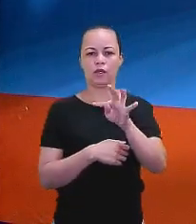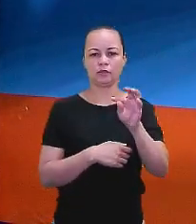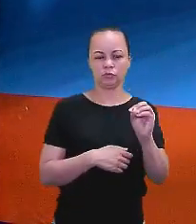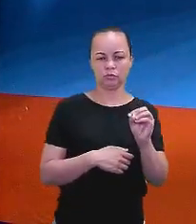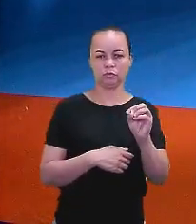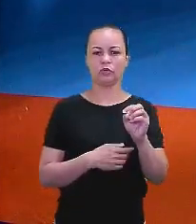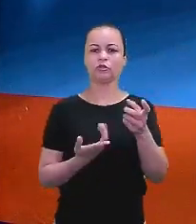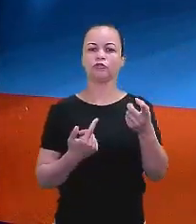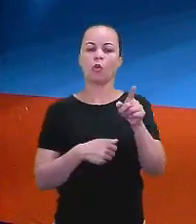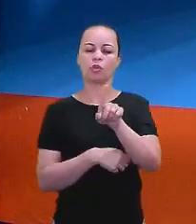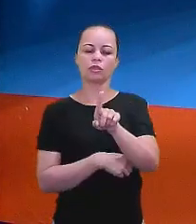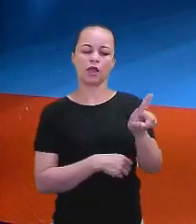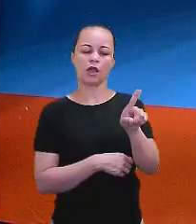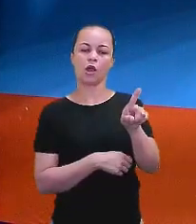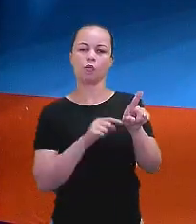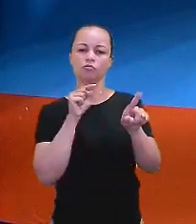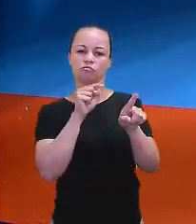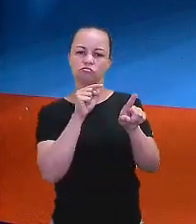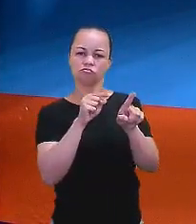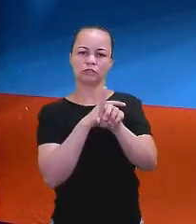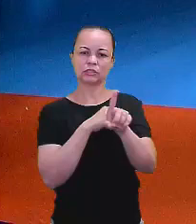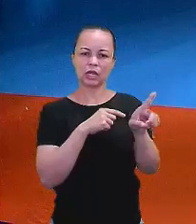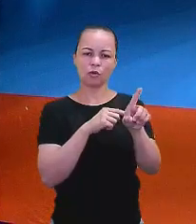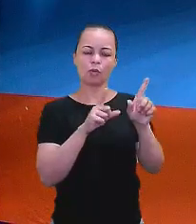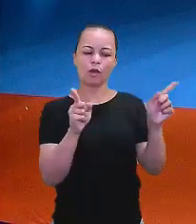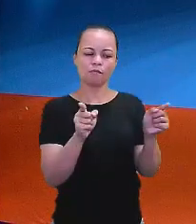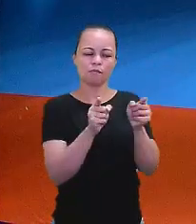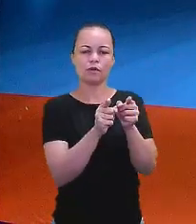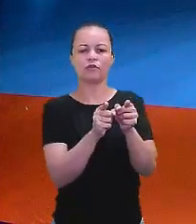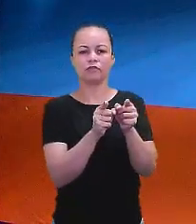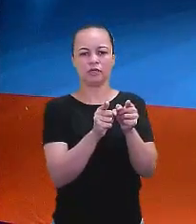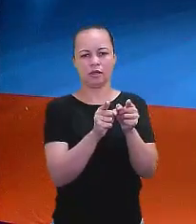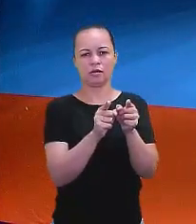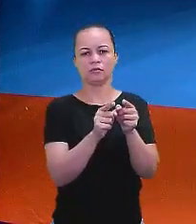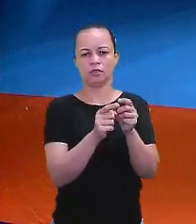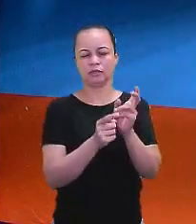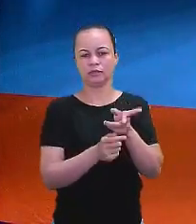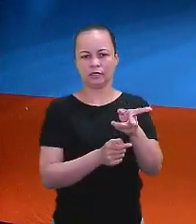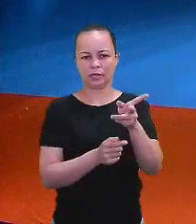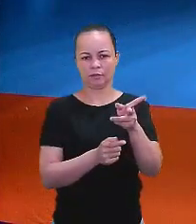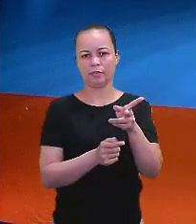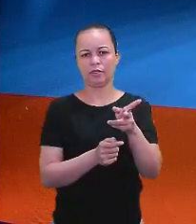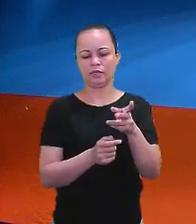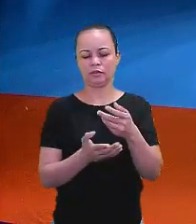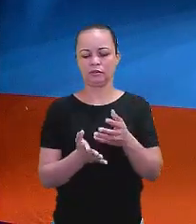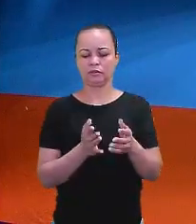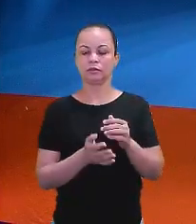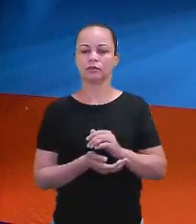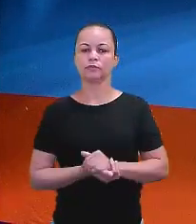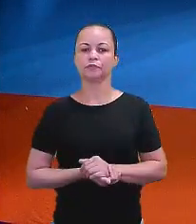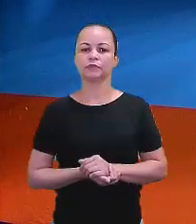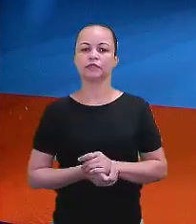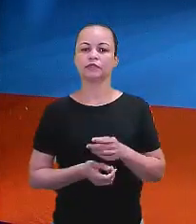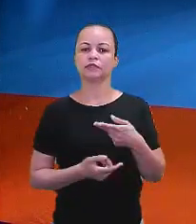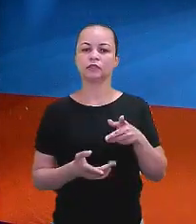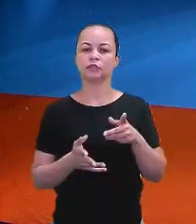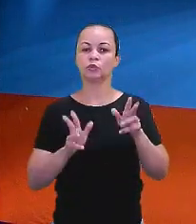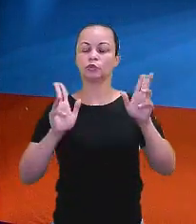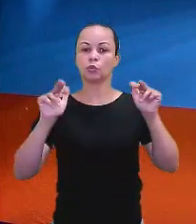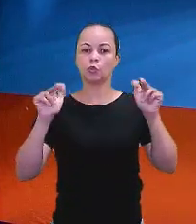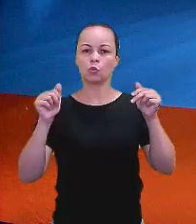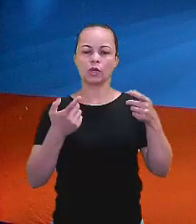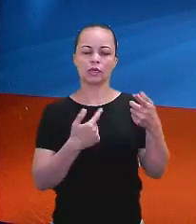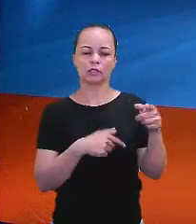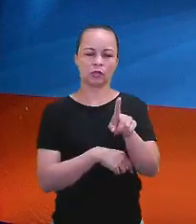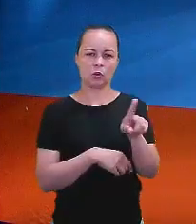negativo, sempre a negativa abreviada. Sempre a negativa contrata. Nunca a